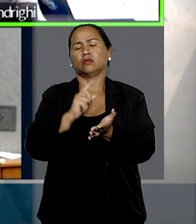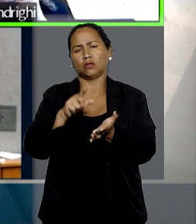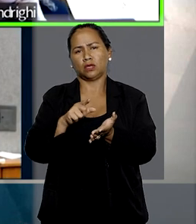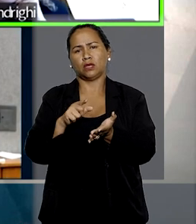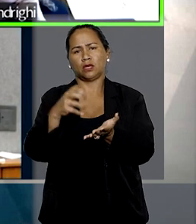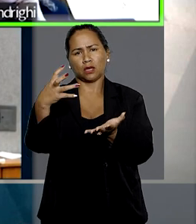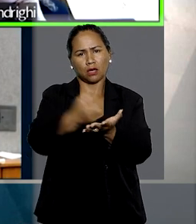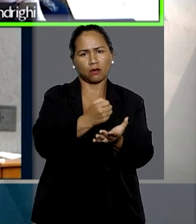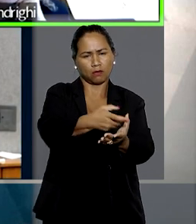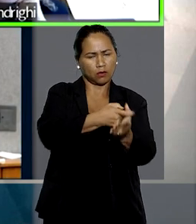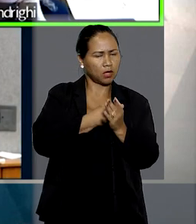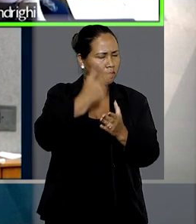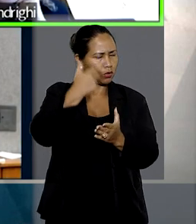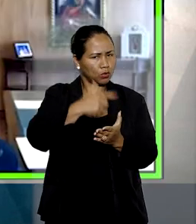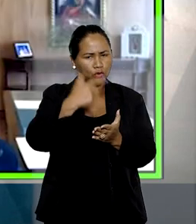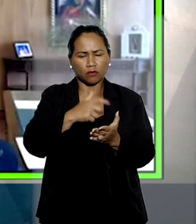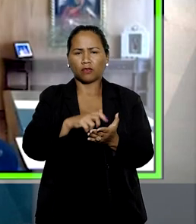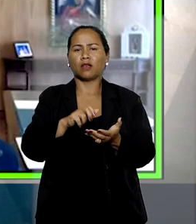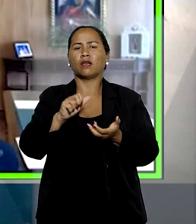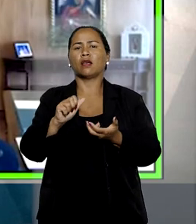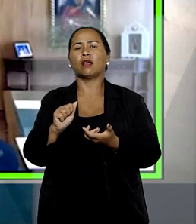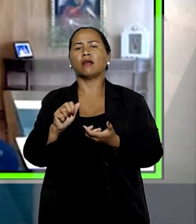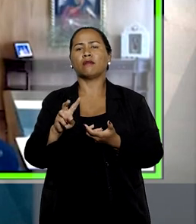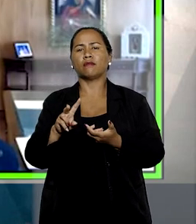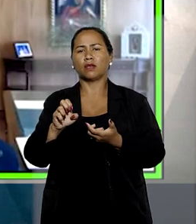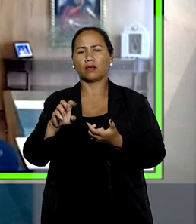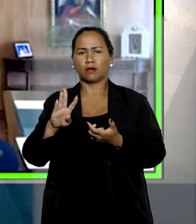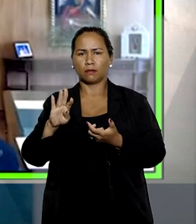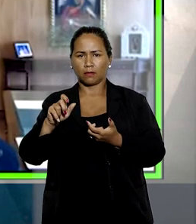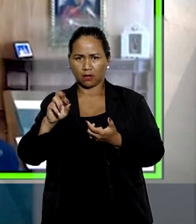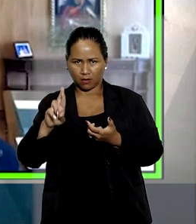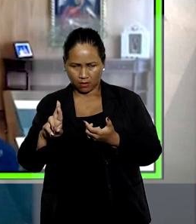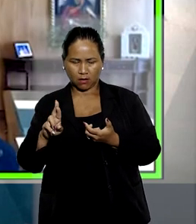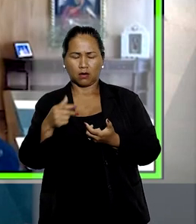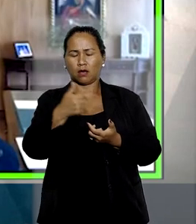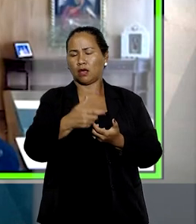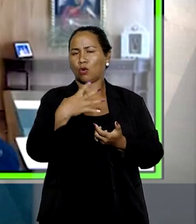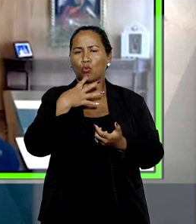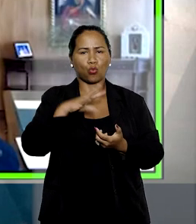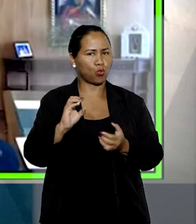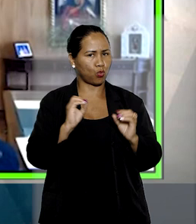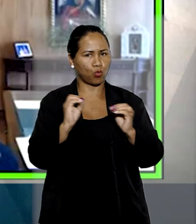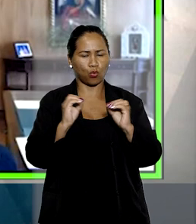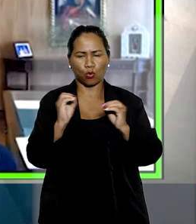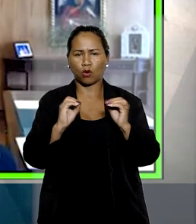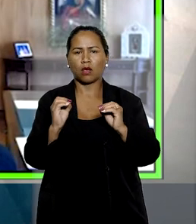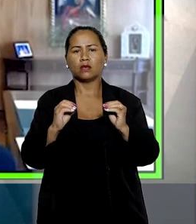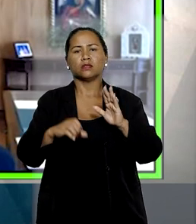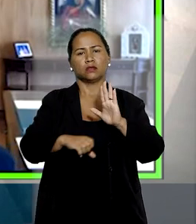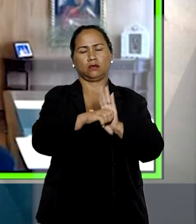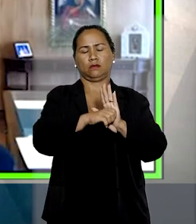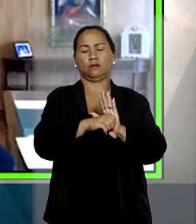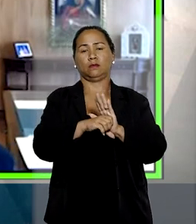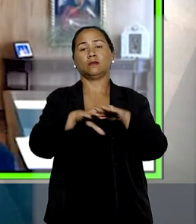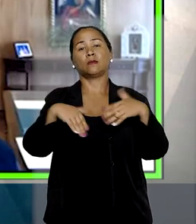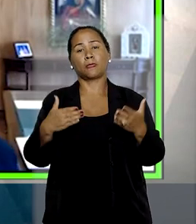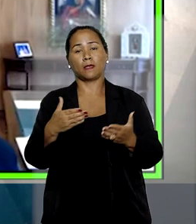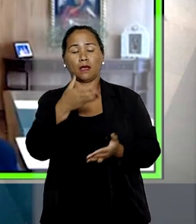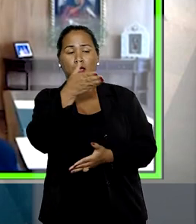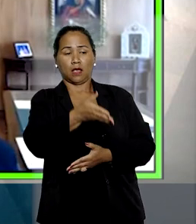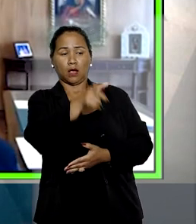execução não tiver sido averbada, tal circunstância não impedirá o reconhecimento da fraude à execução,